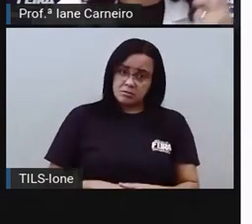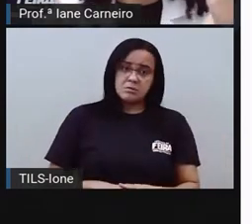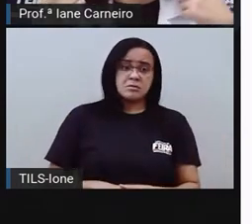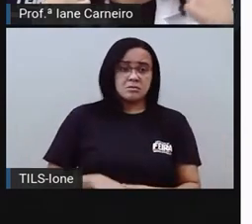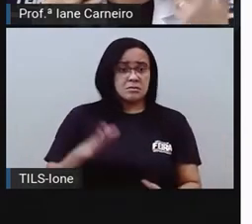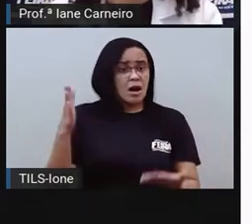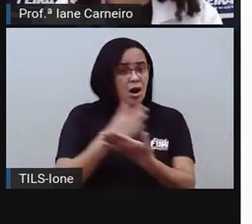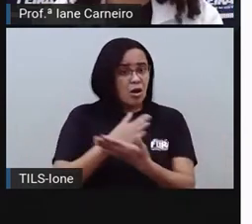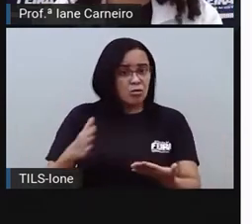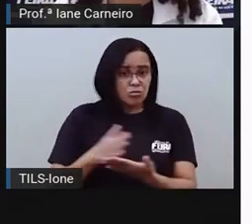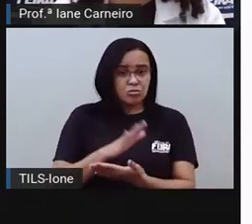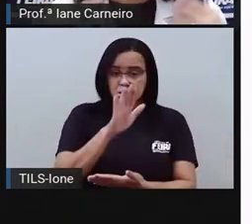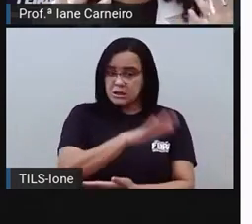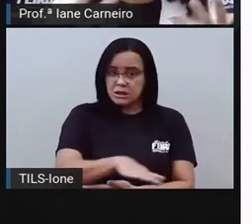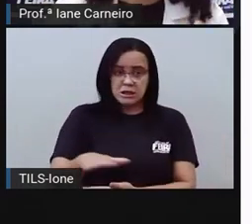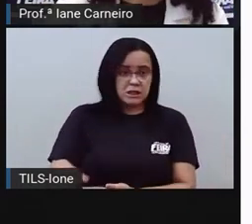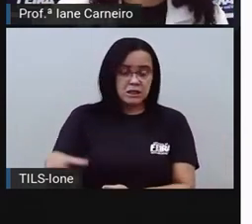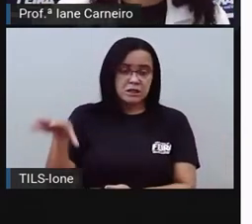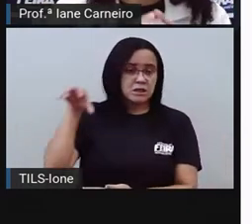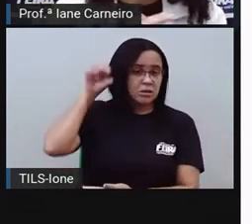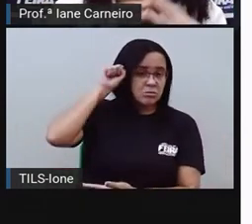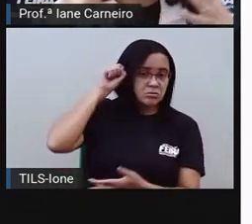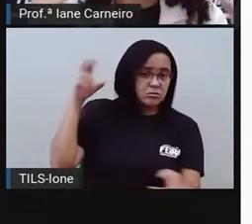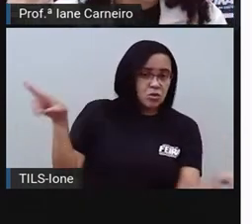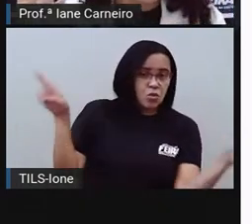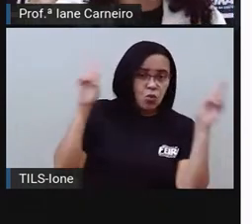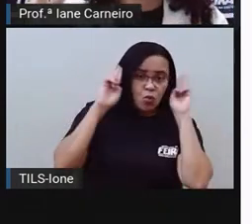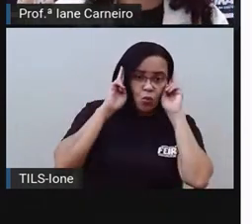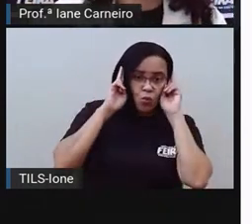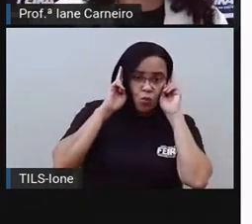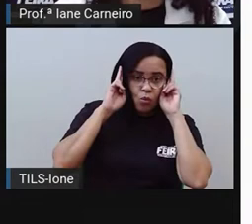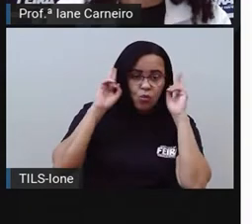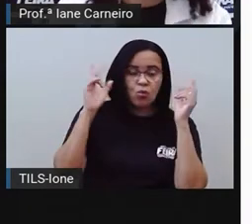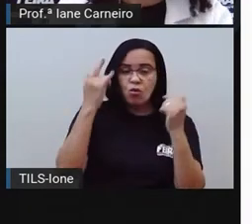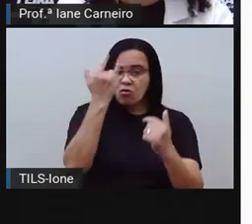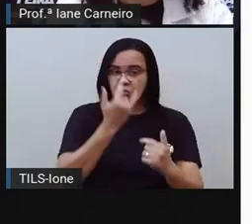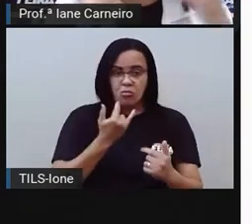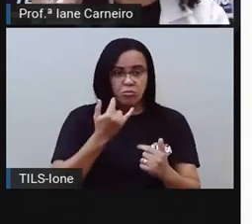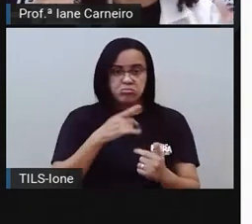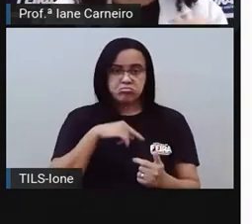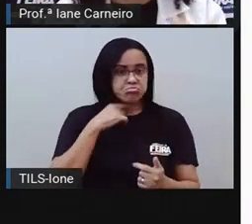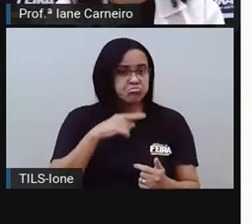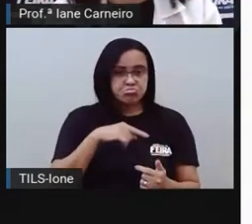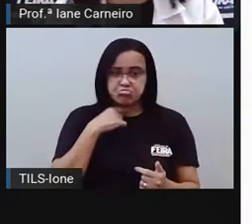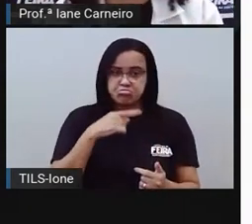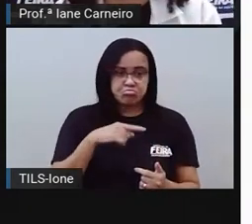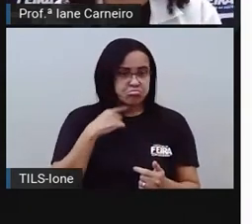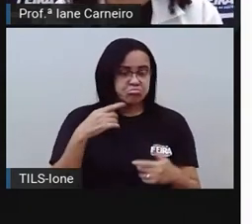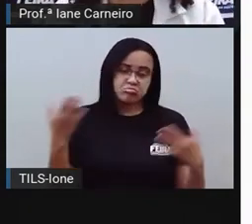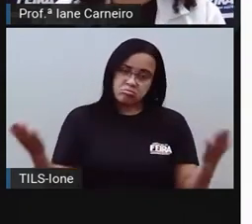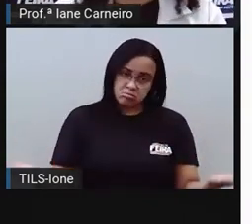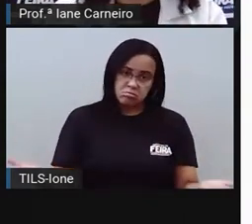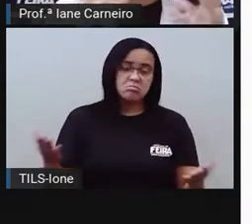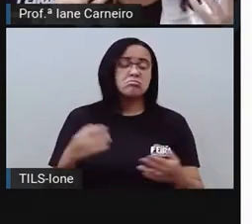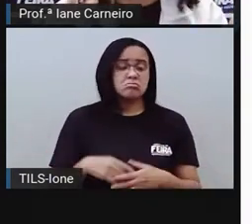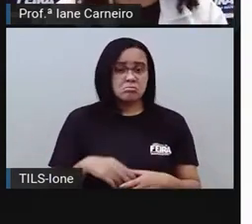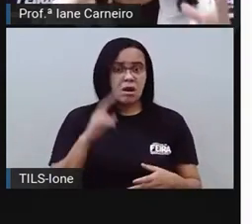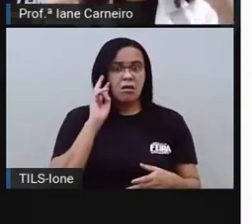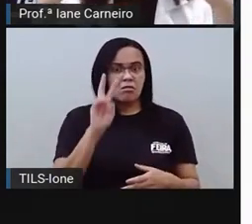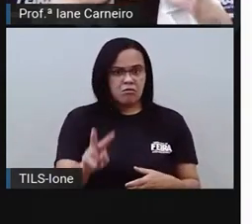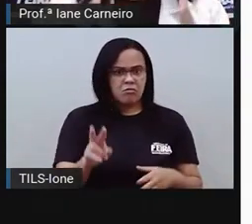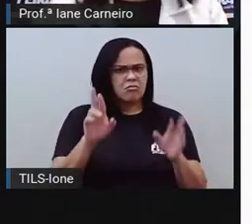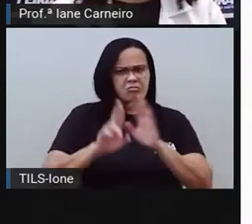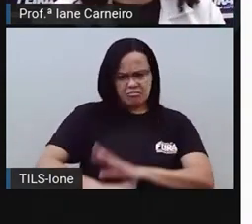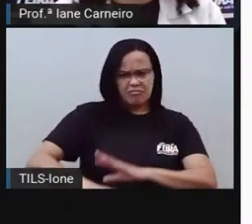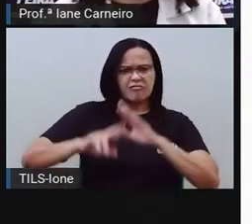escutam, crianças que não veem. Então, é importante a aprender a conviver com quem é diferente da gente. Eu não vou encontrar